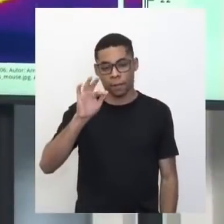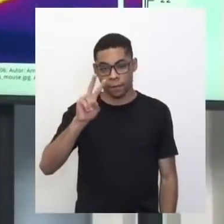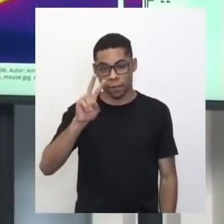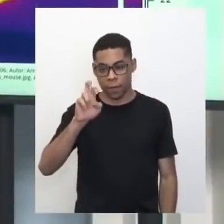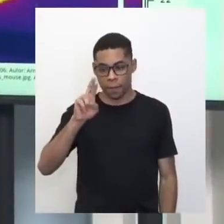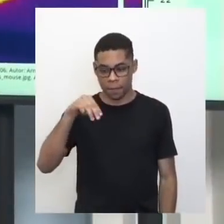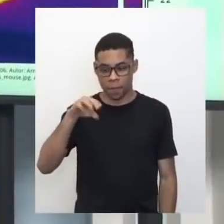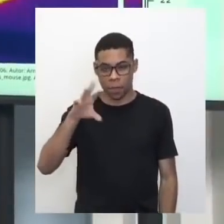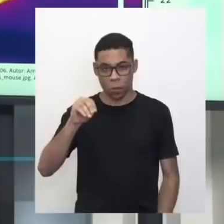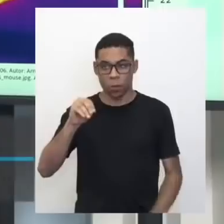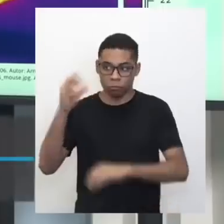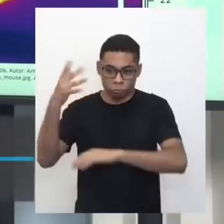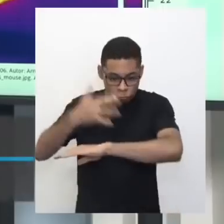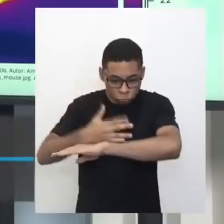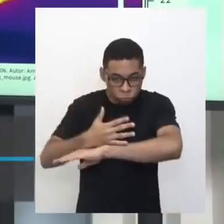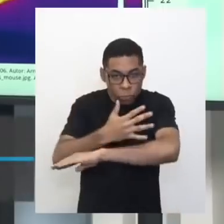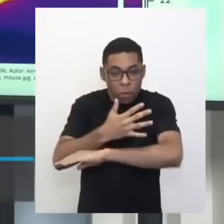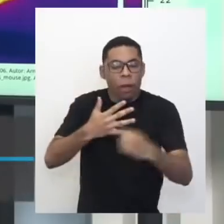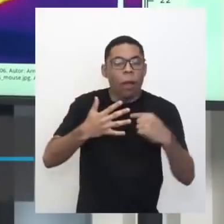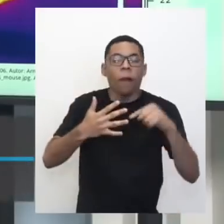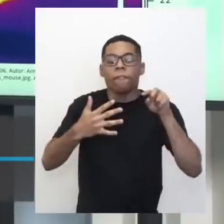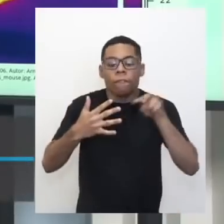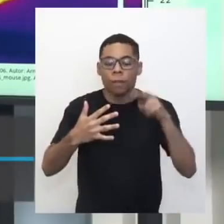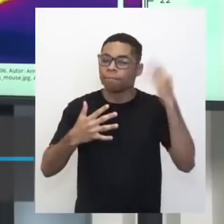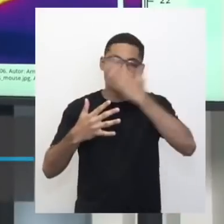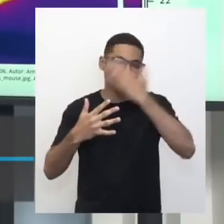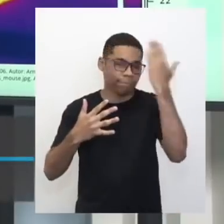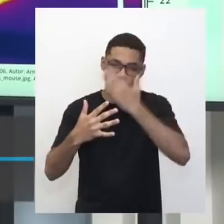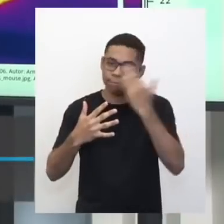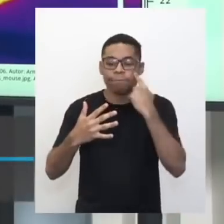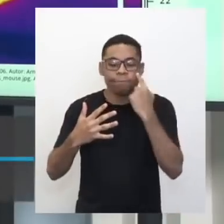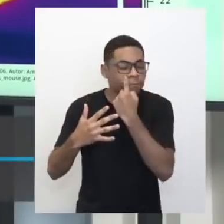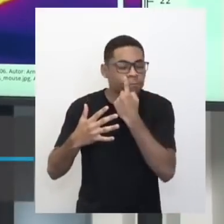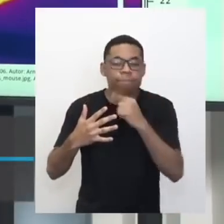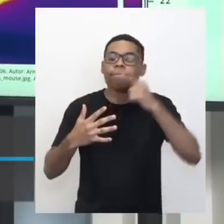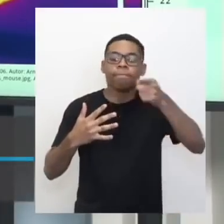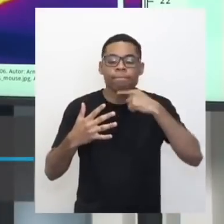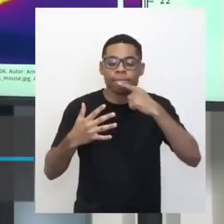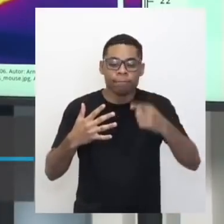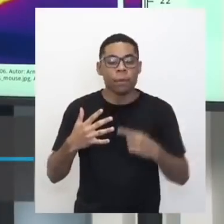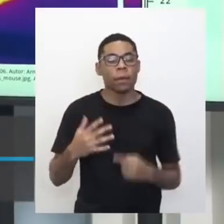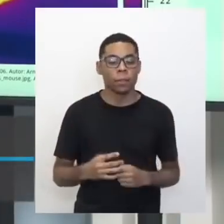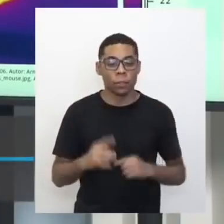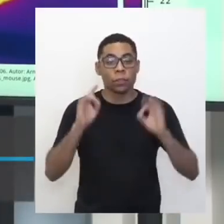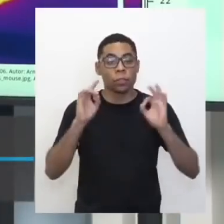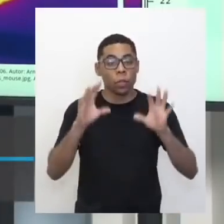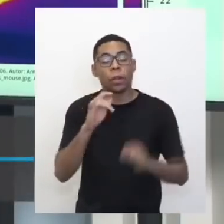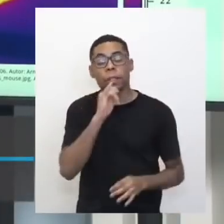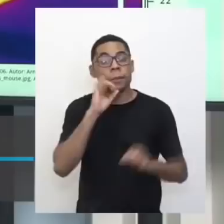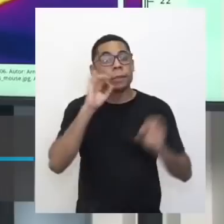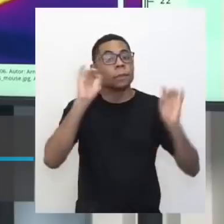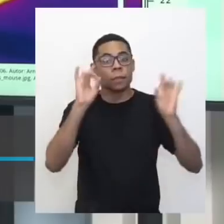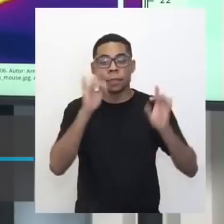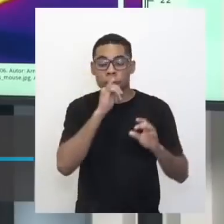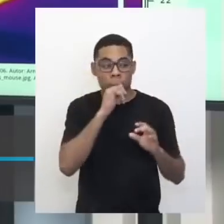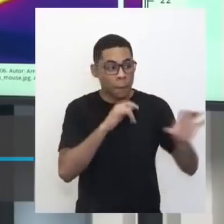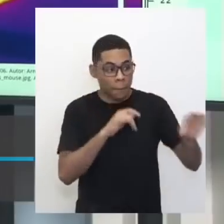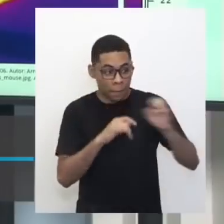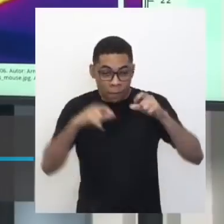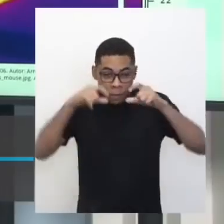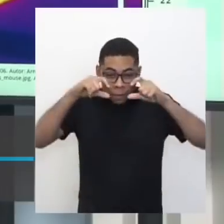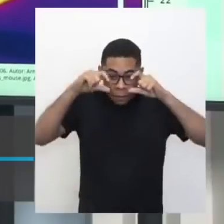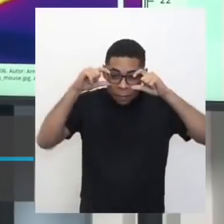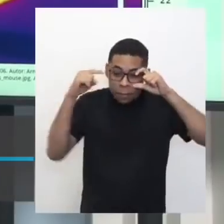eletromagnética invisível. Eu não posso ver apenas de uma maneira especial com um aparelho